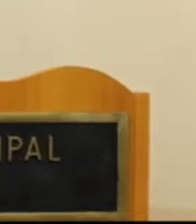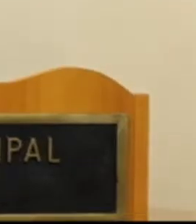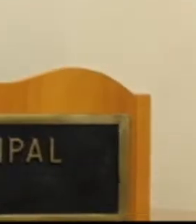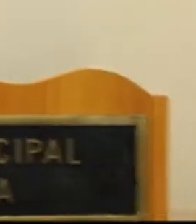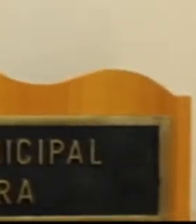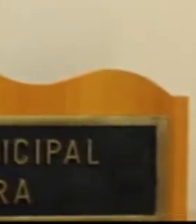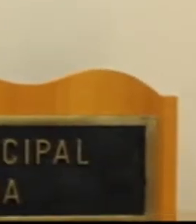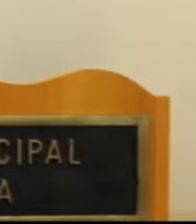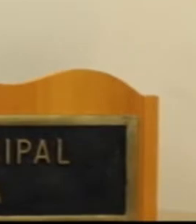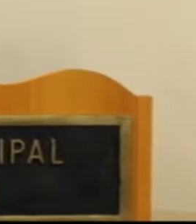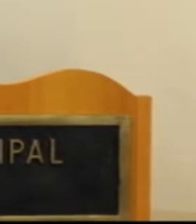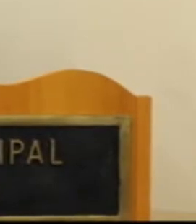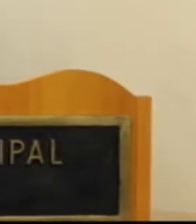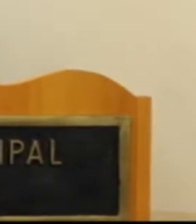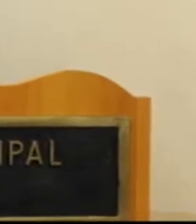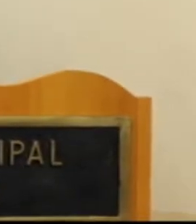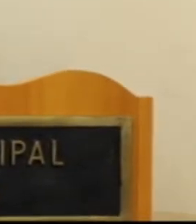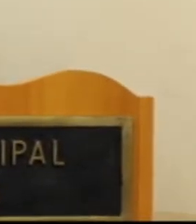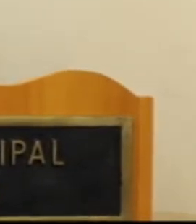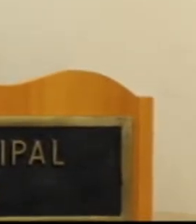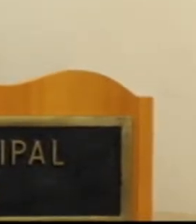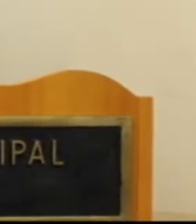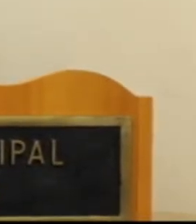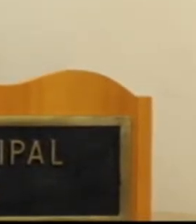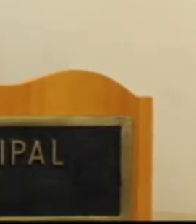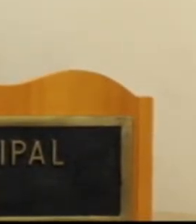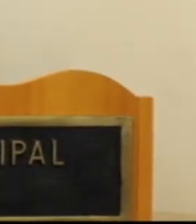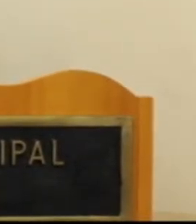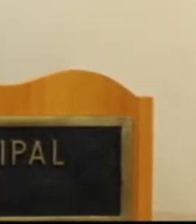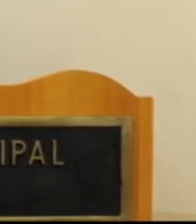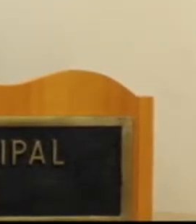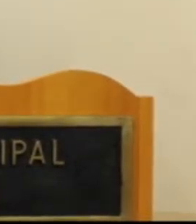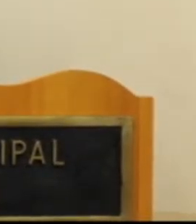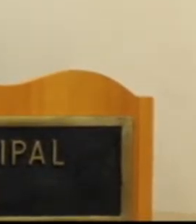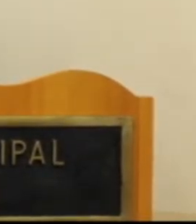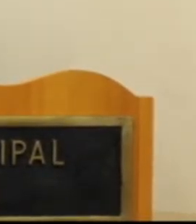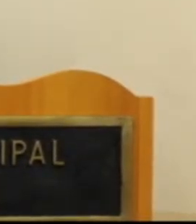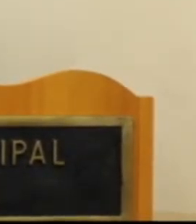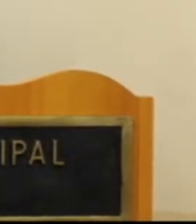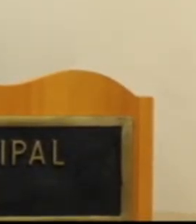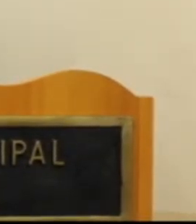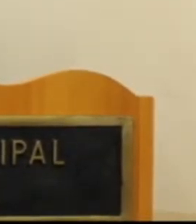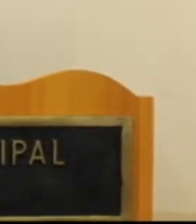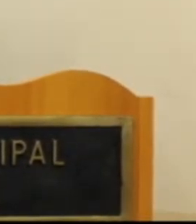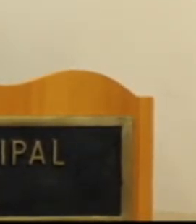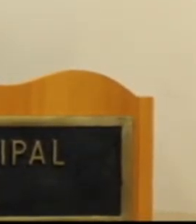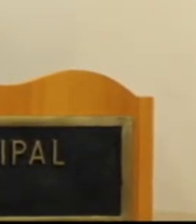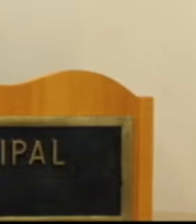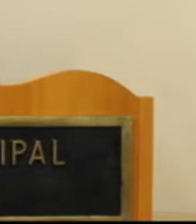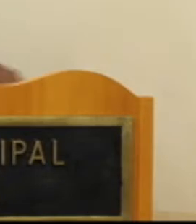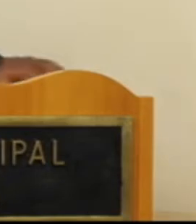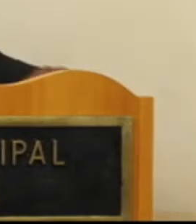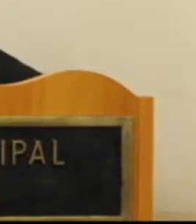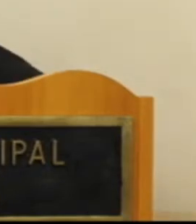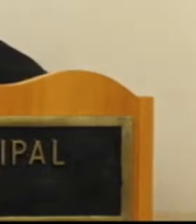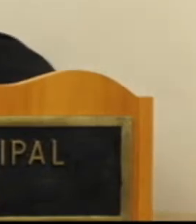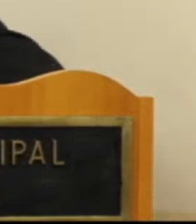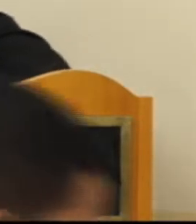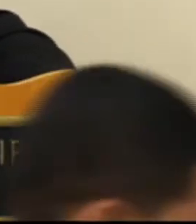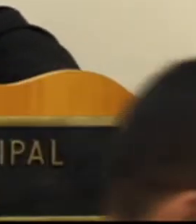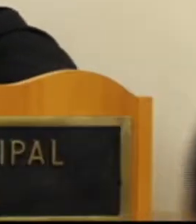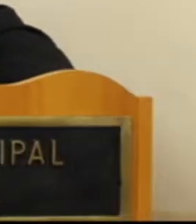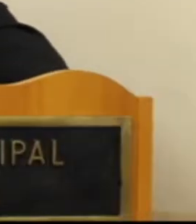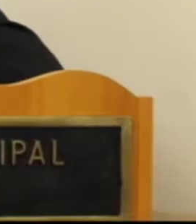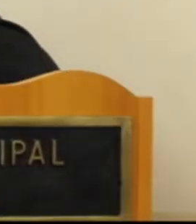Boa noite, presidente, mesa. Boa noite, quem está no plenário. Boa noite, vereadores. Eu vou falar um pouquinho da semana